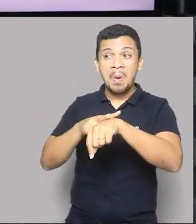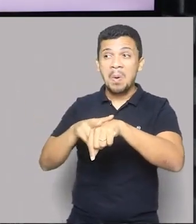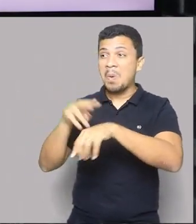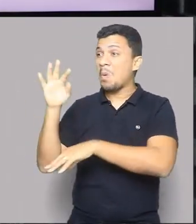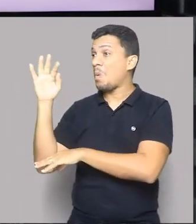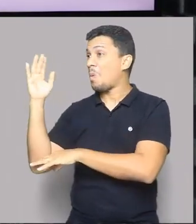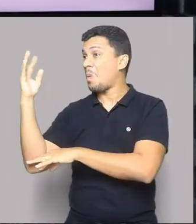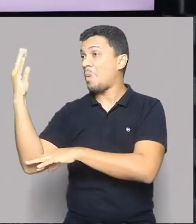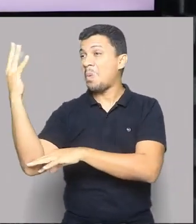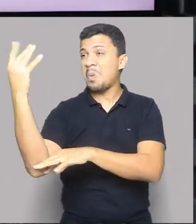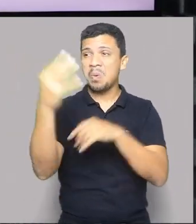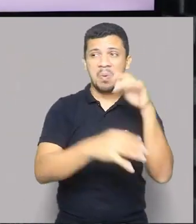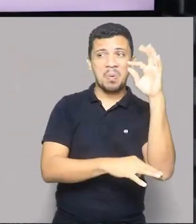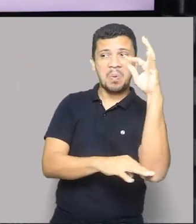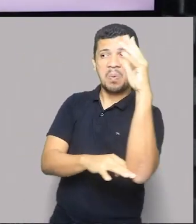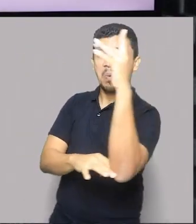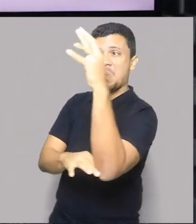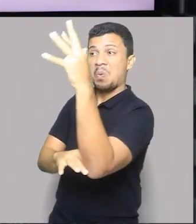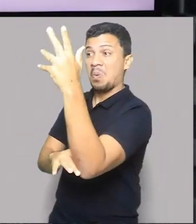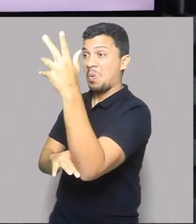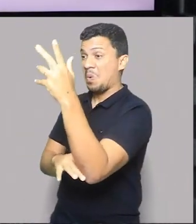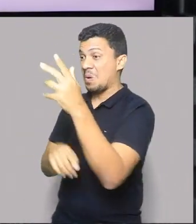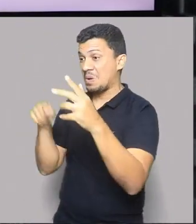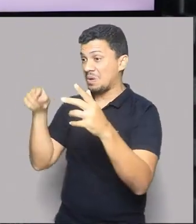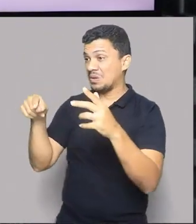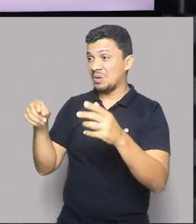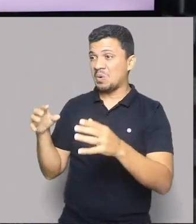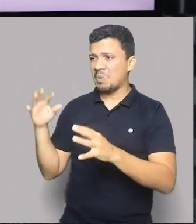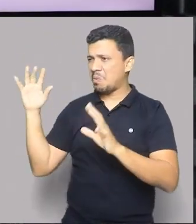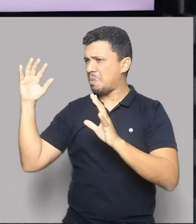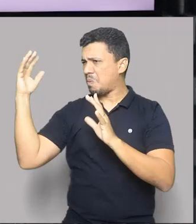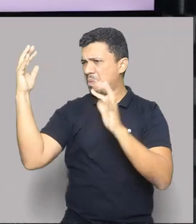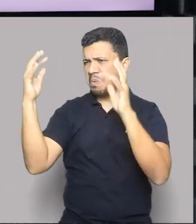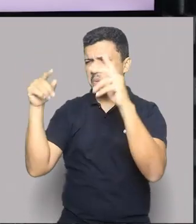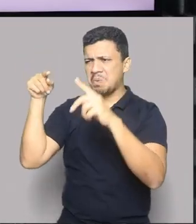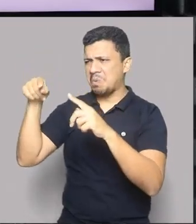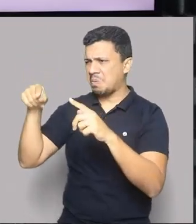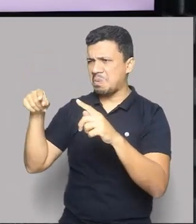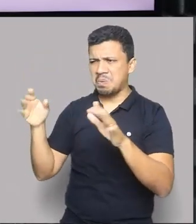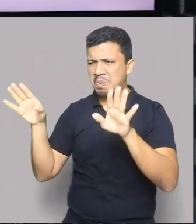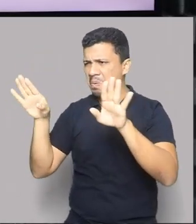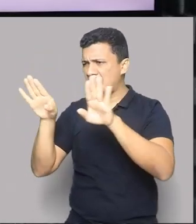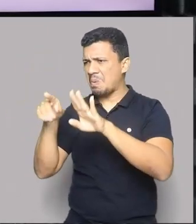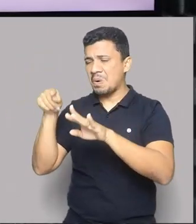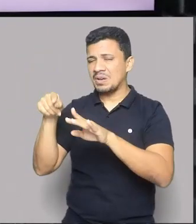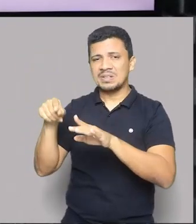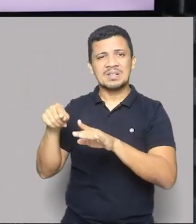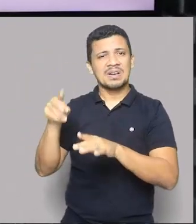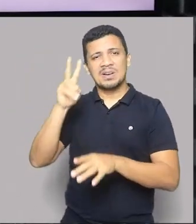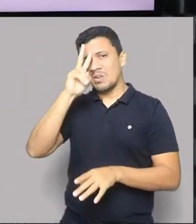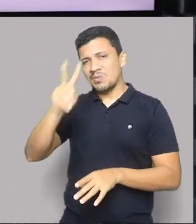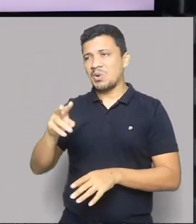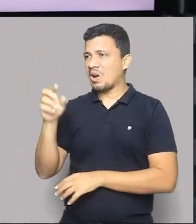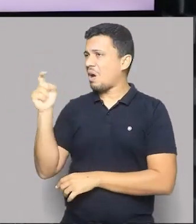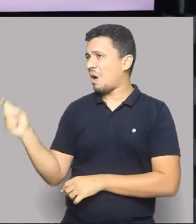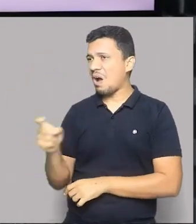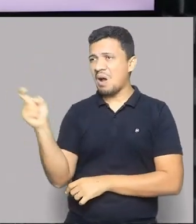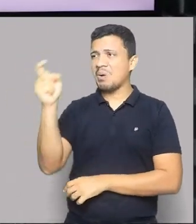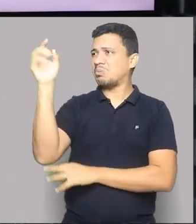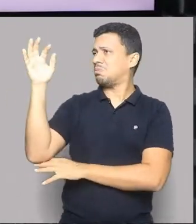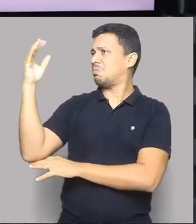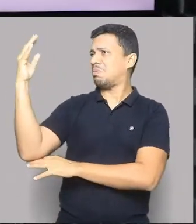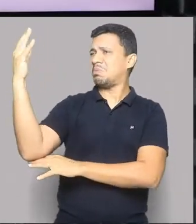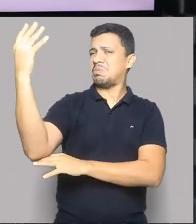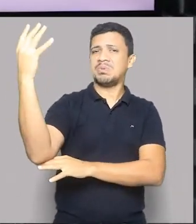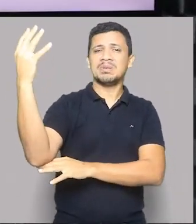latifoliada, ela é uma floresta densa, ou seja, fechada, de grande porte. Ela é fragmentada,